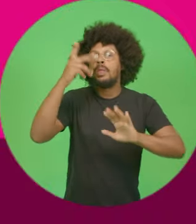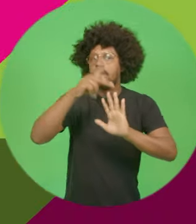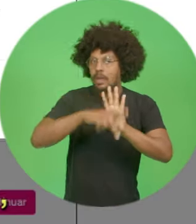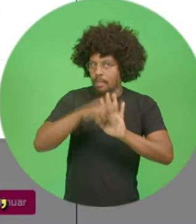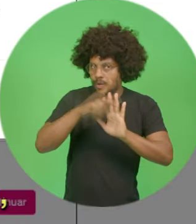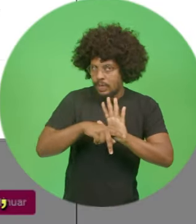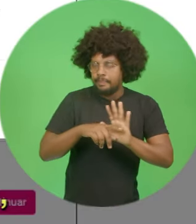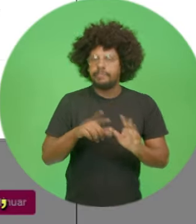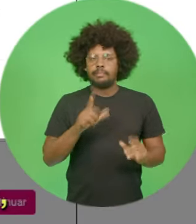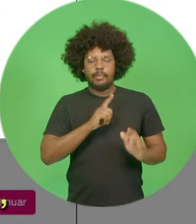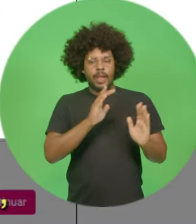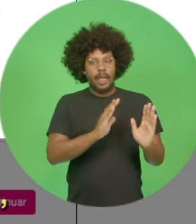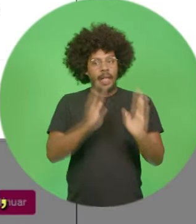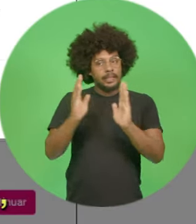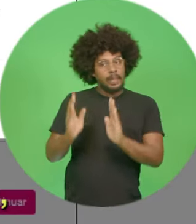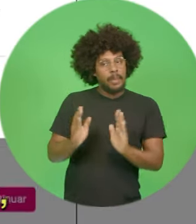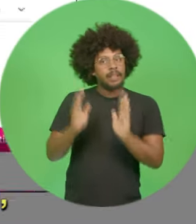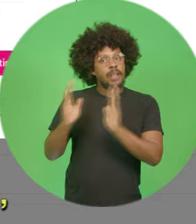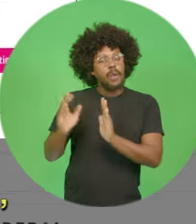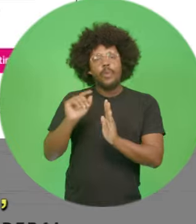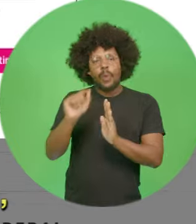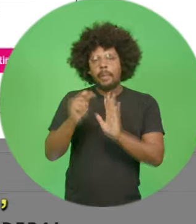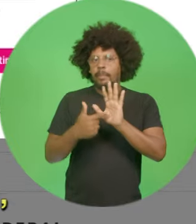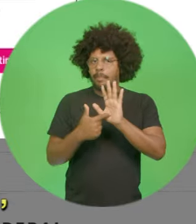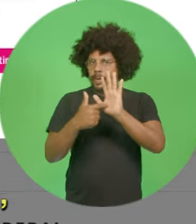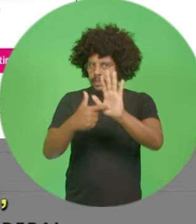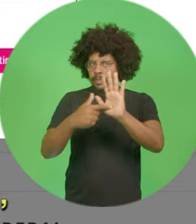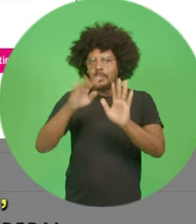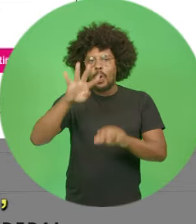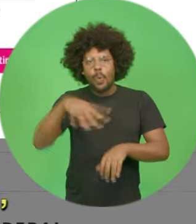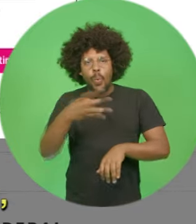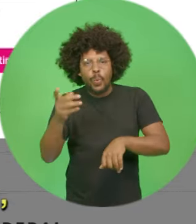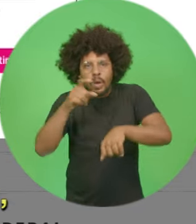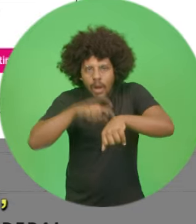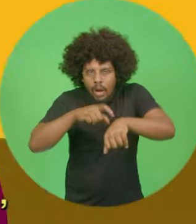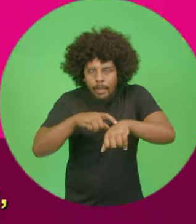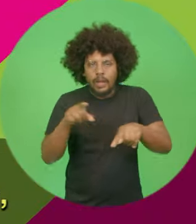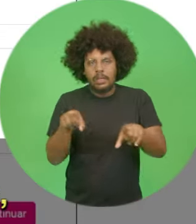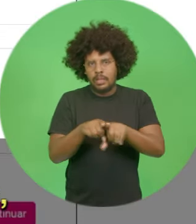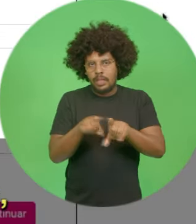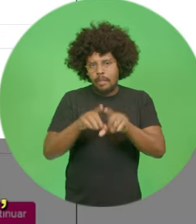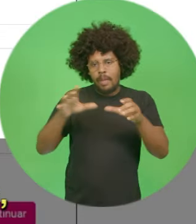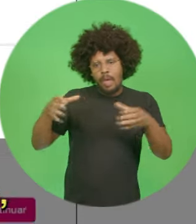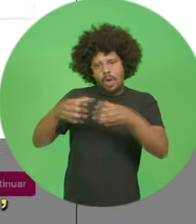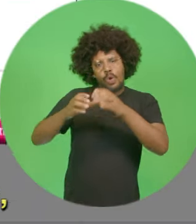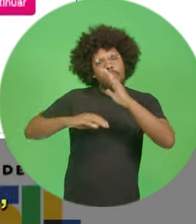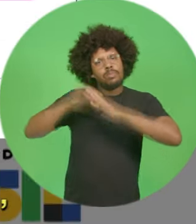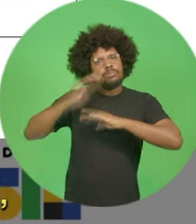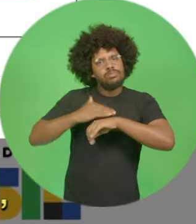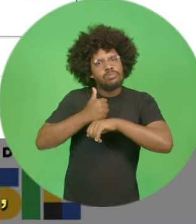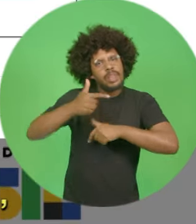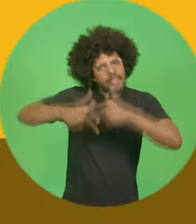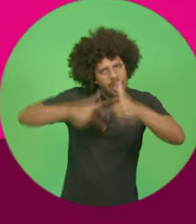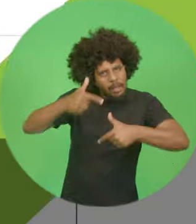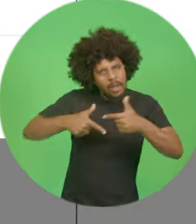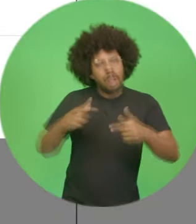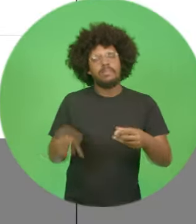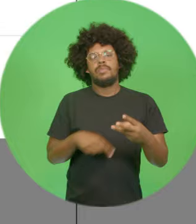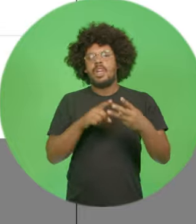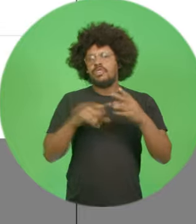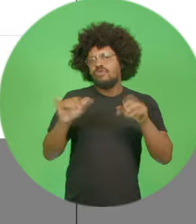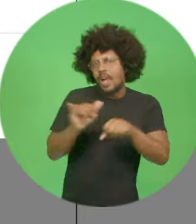As próximas etapas são a apresentação do cronograma, detalhamento da equipe técnica,